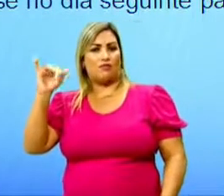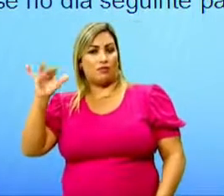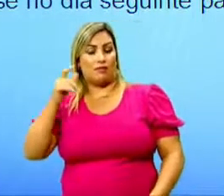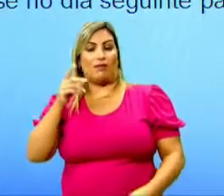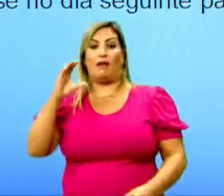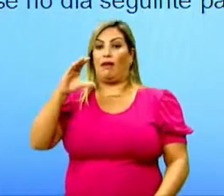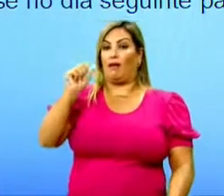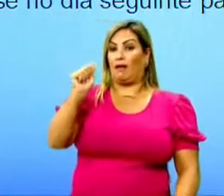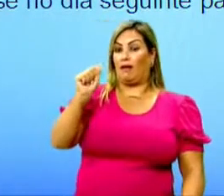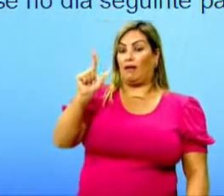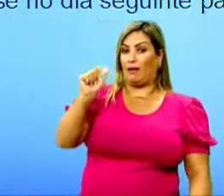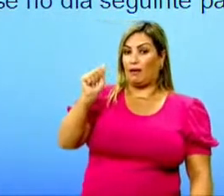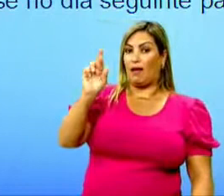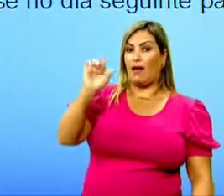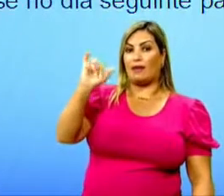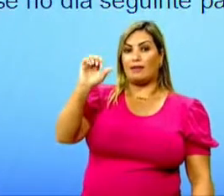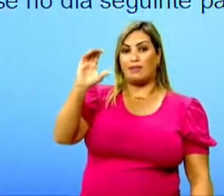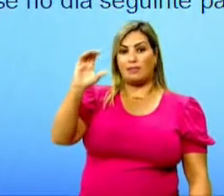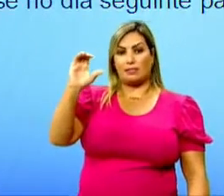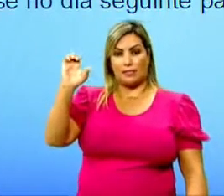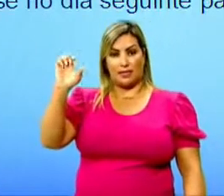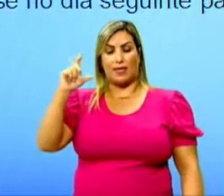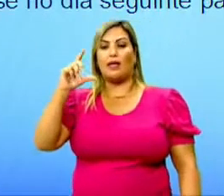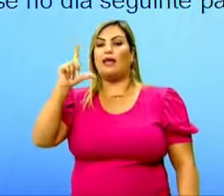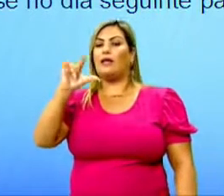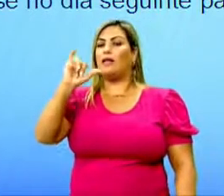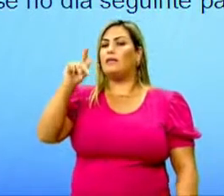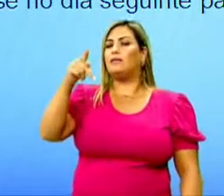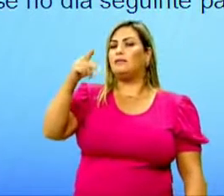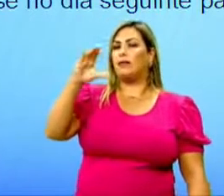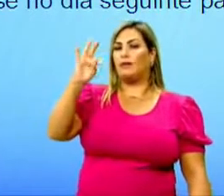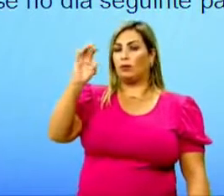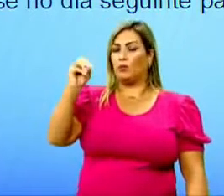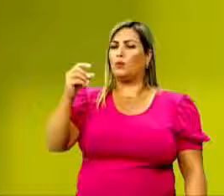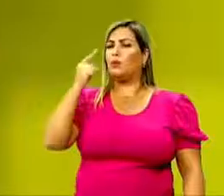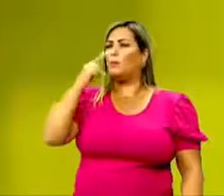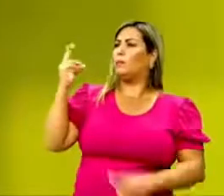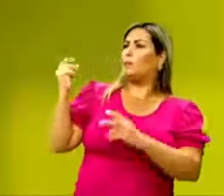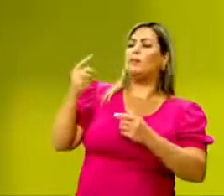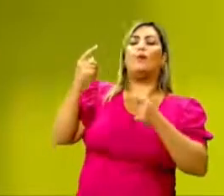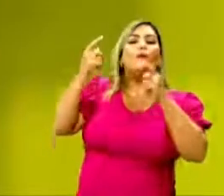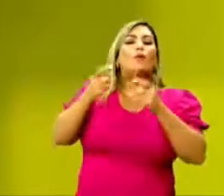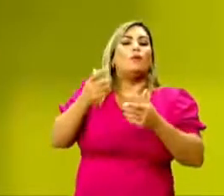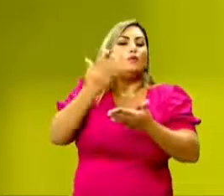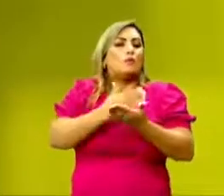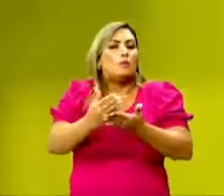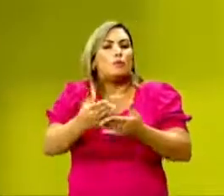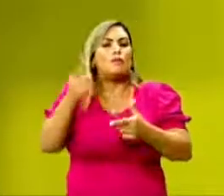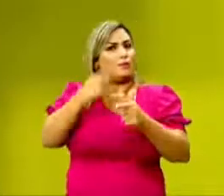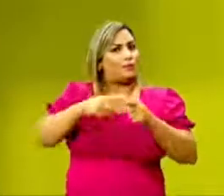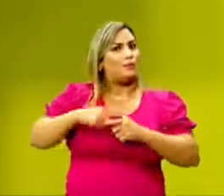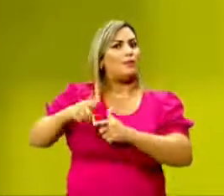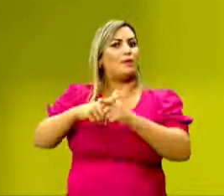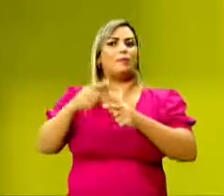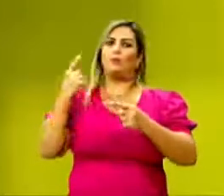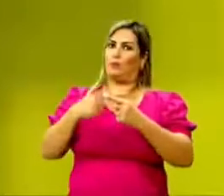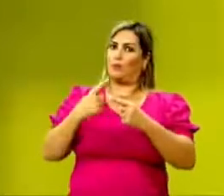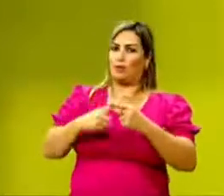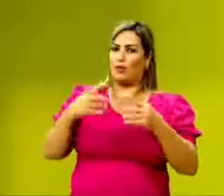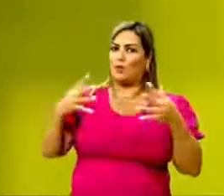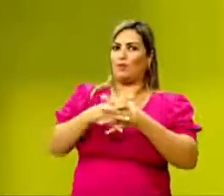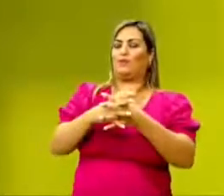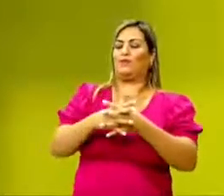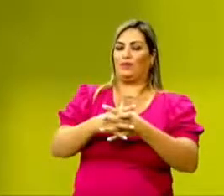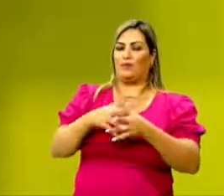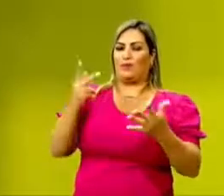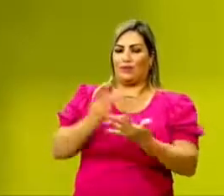É importante nós percebermos onde começa o conflito. O porquê, né? Vai desencadear este conflito,